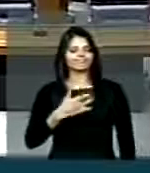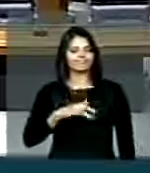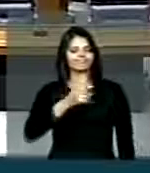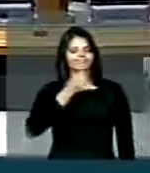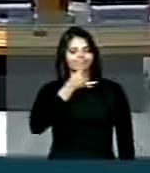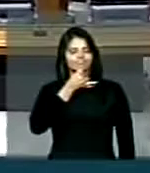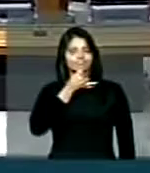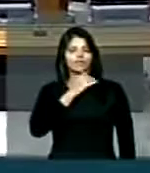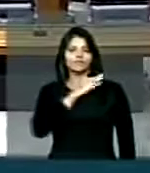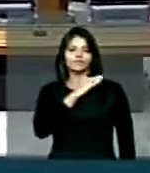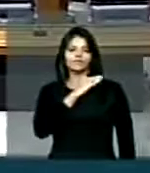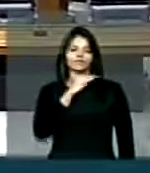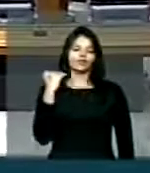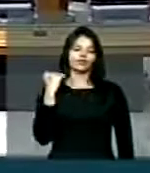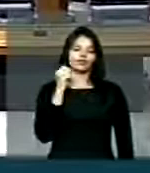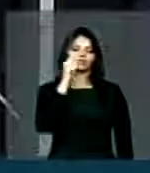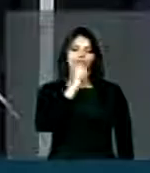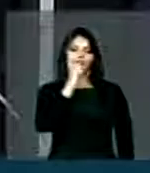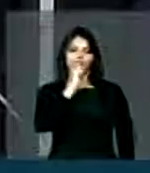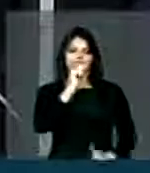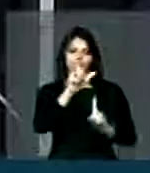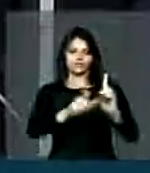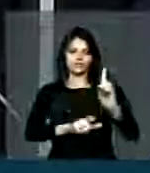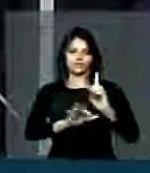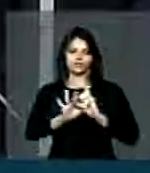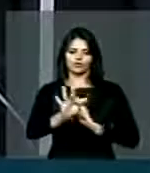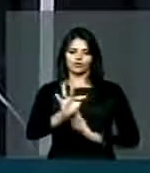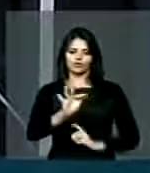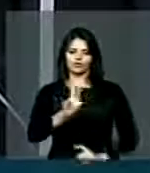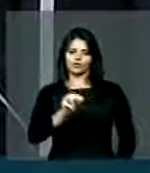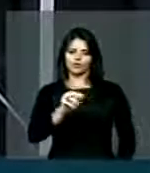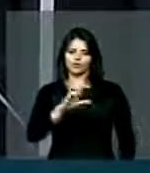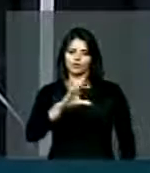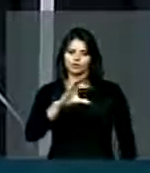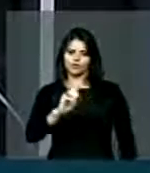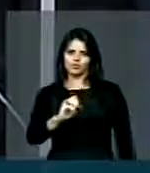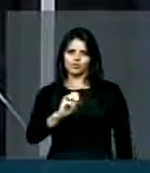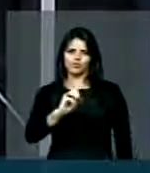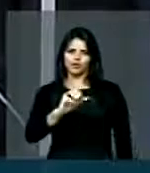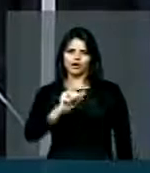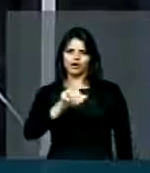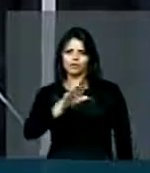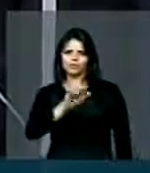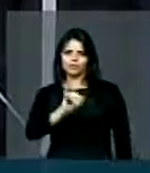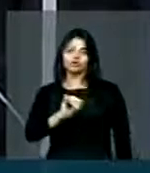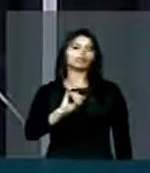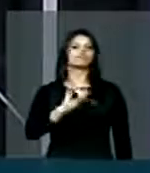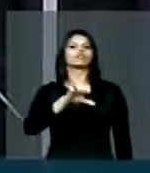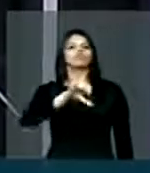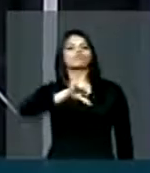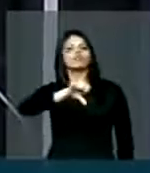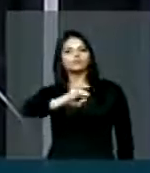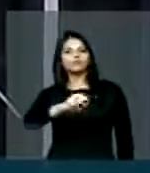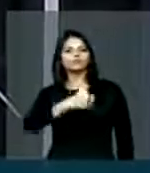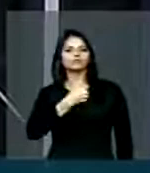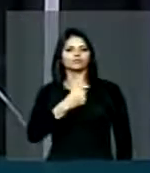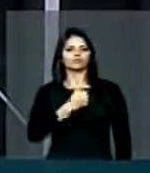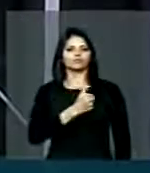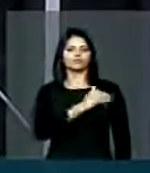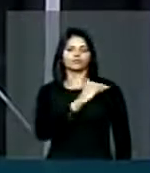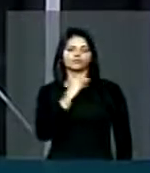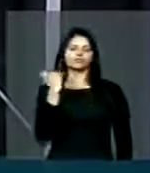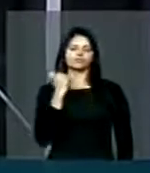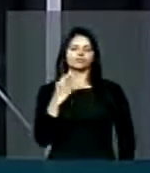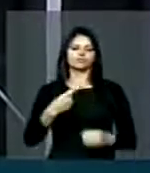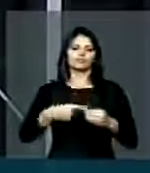falecimento da senhora Fumico Abe, com 98 anos, faleceu na